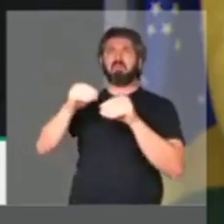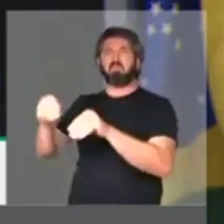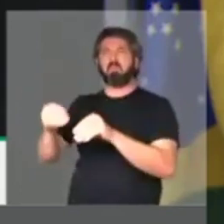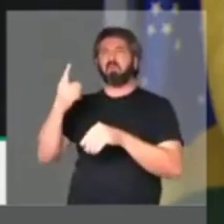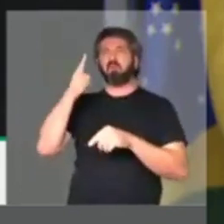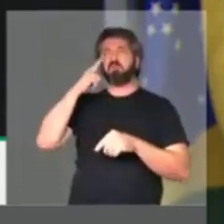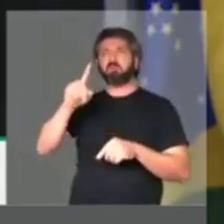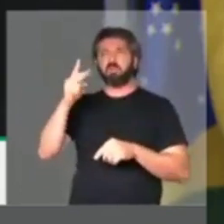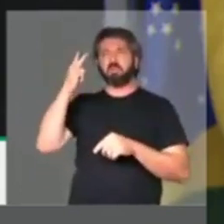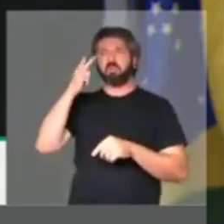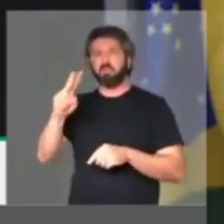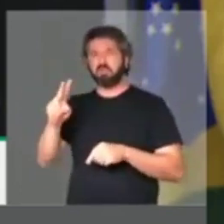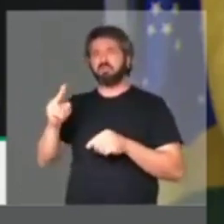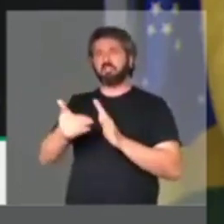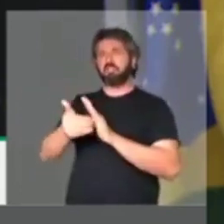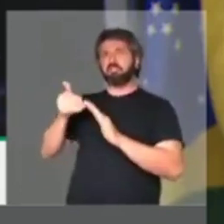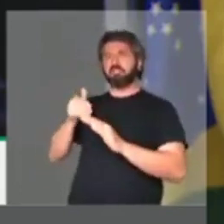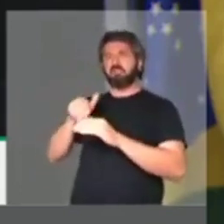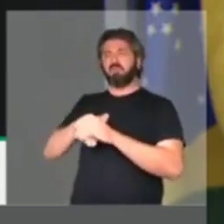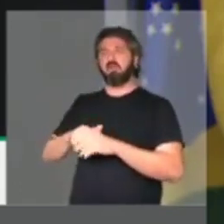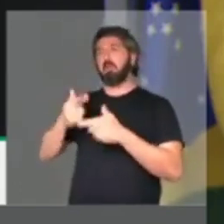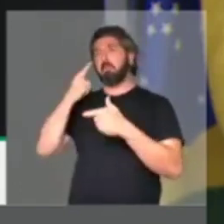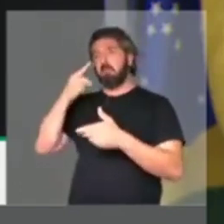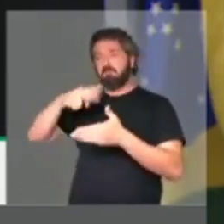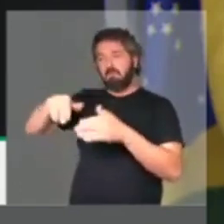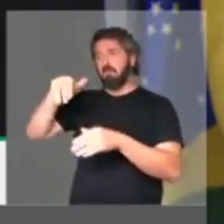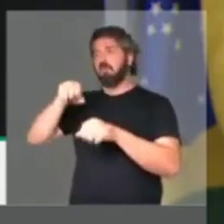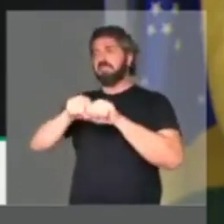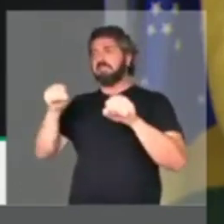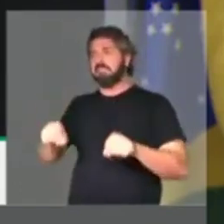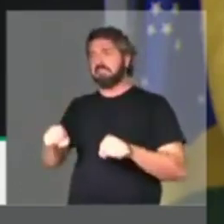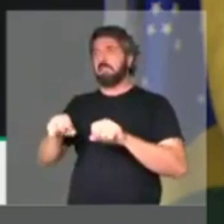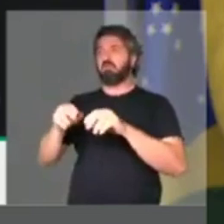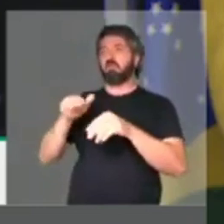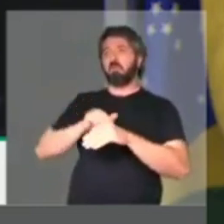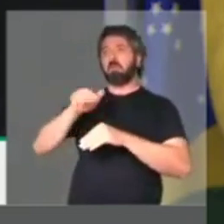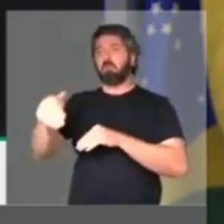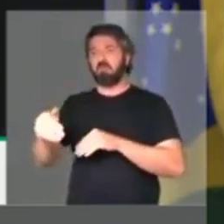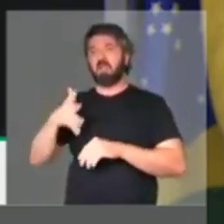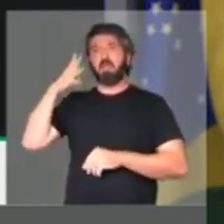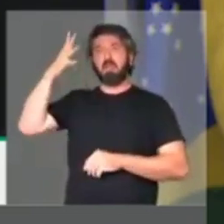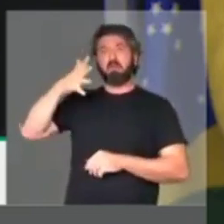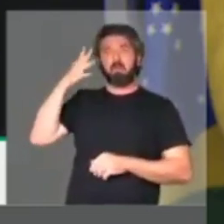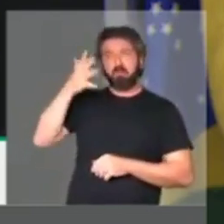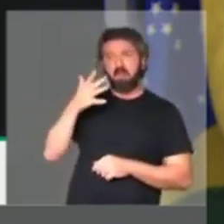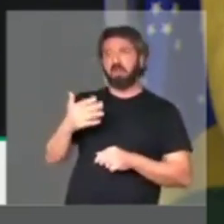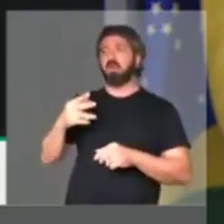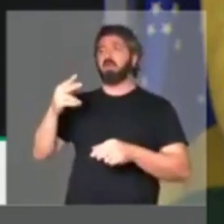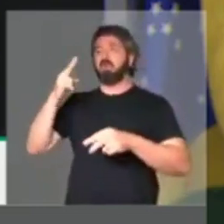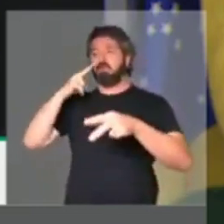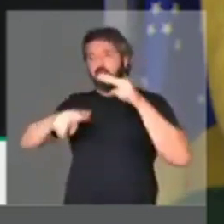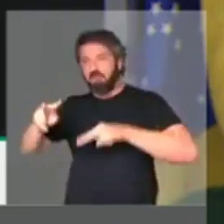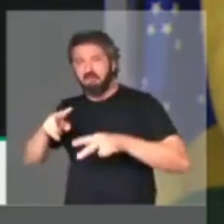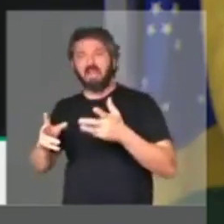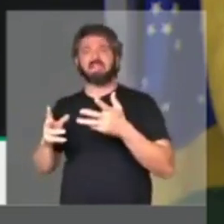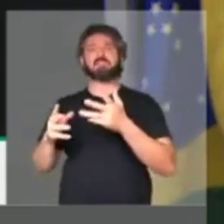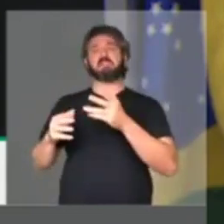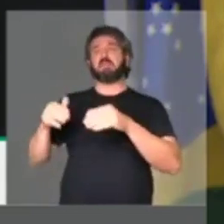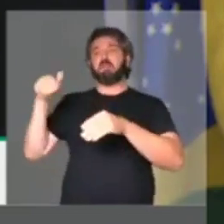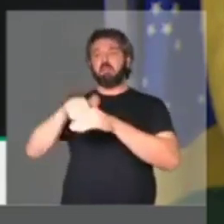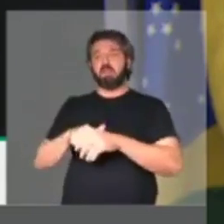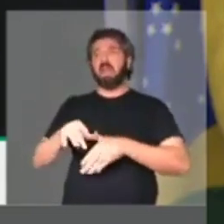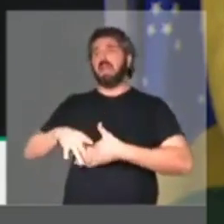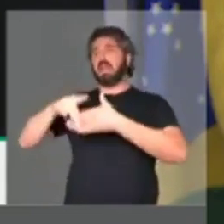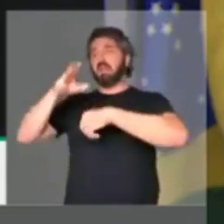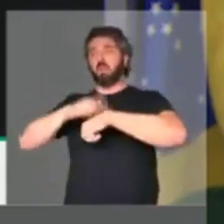duas sessões, por uma sessão de retirada de pauta, podem pedir verificação, podem pedir quebra de interstício, podem discursar na quebra de interstício, podem pedir verificação, podem discursar com o